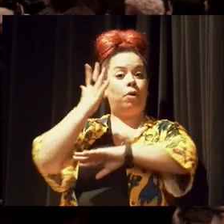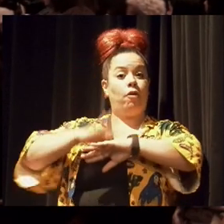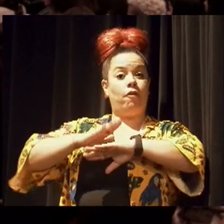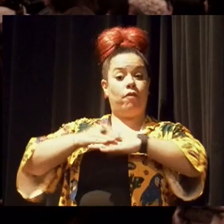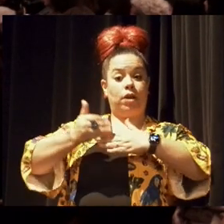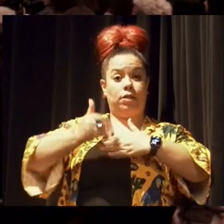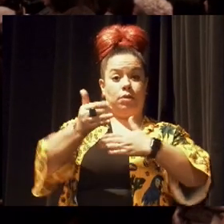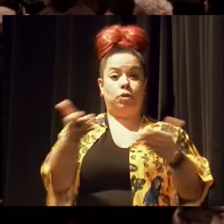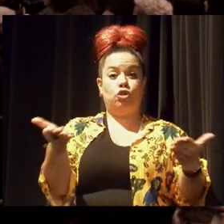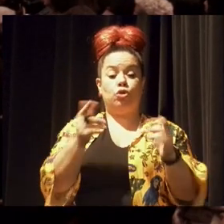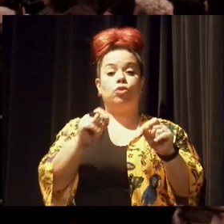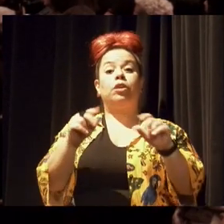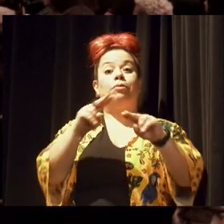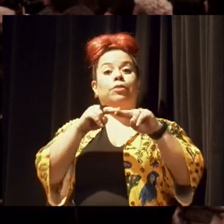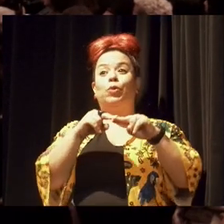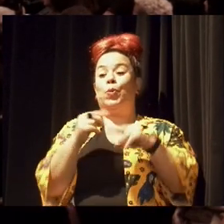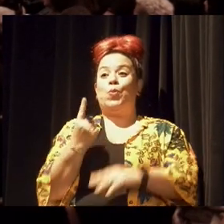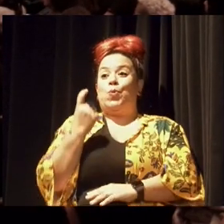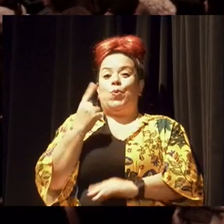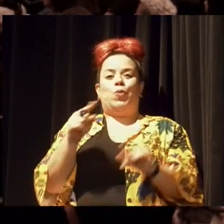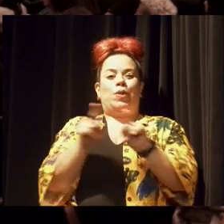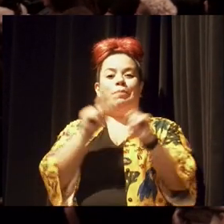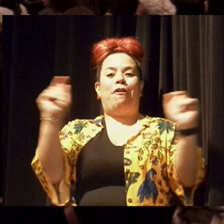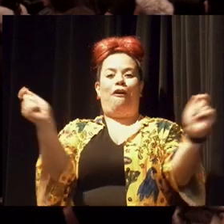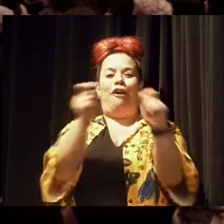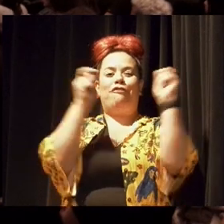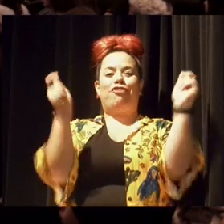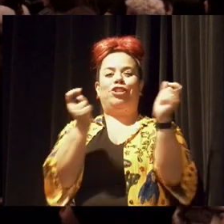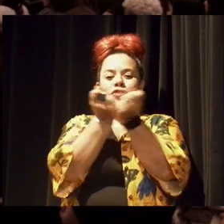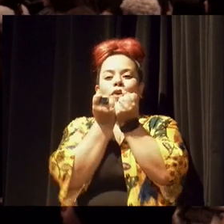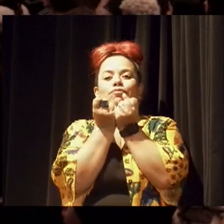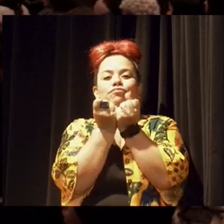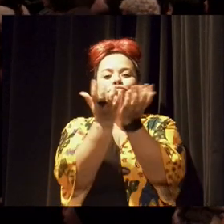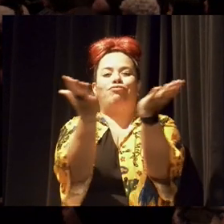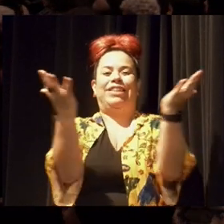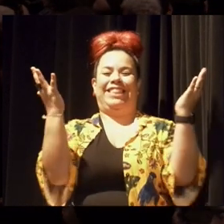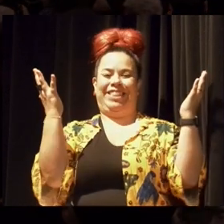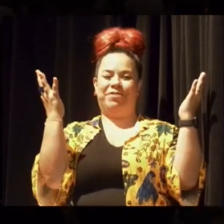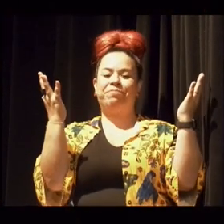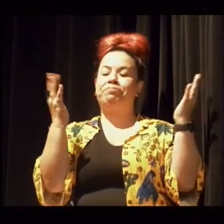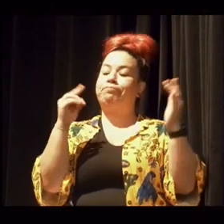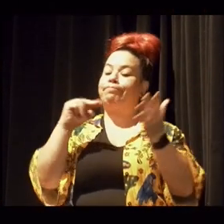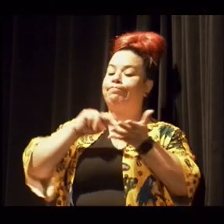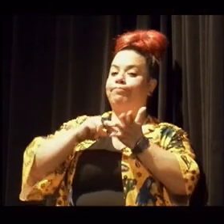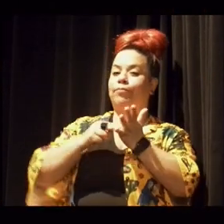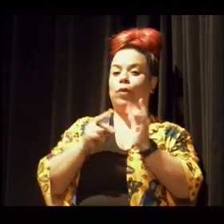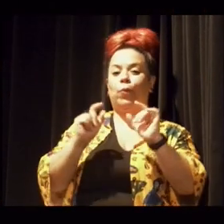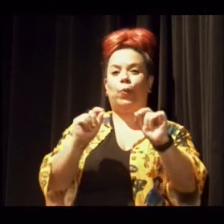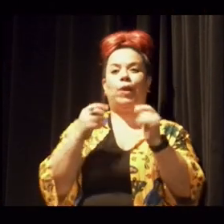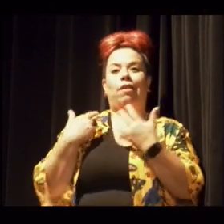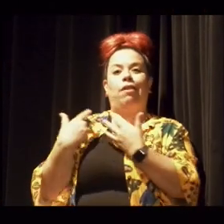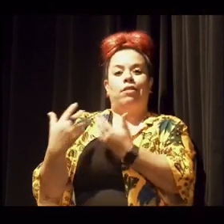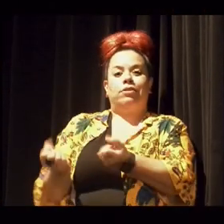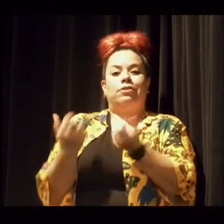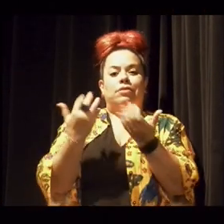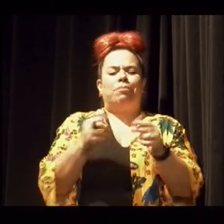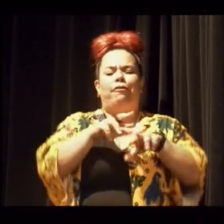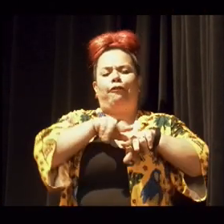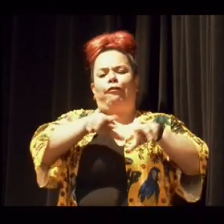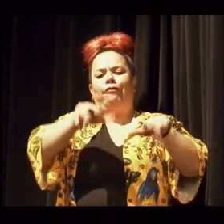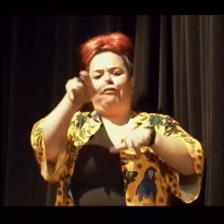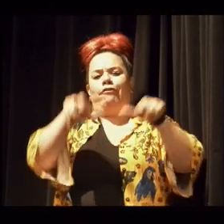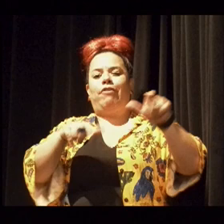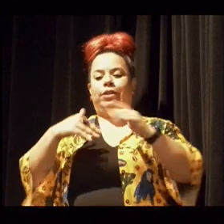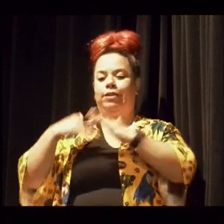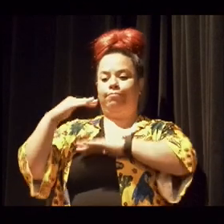hoje, em caráter inédito, o Festival Florestar. O festival acolhe as mais variadas